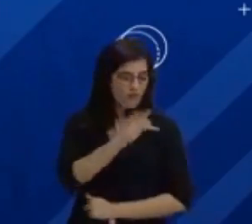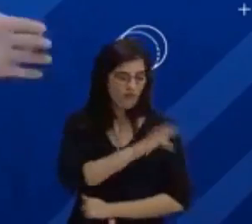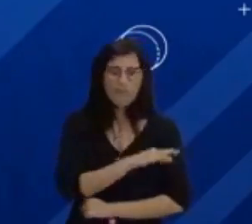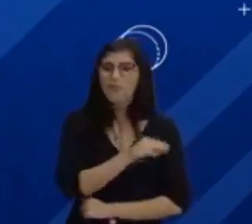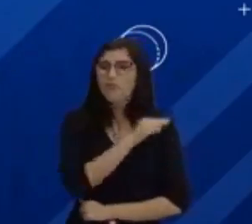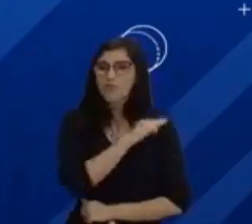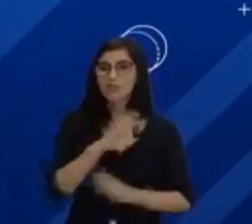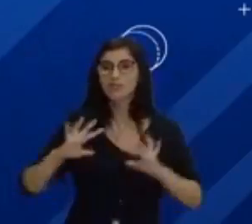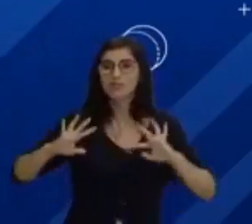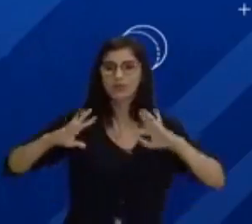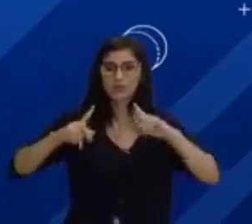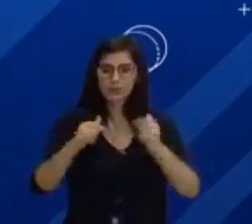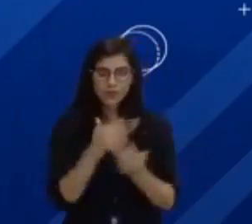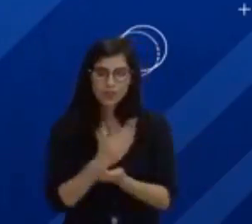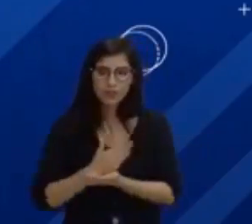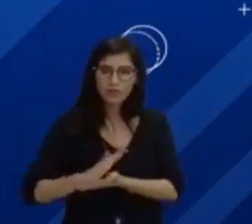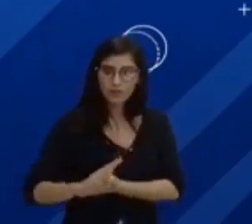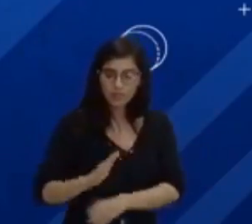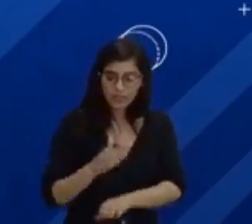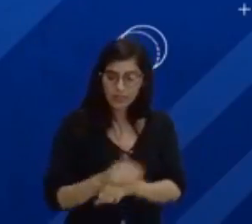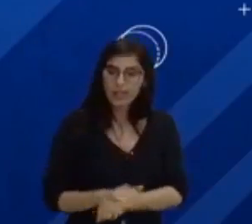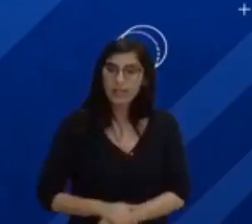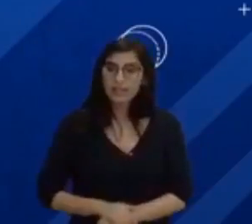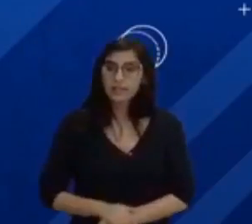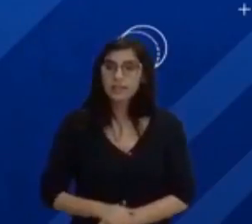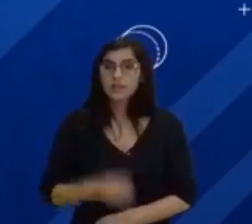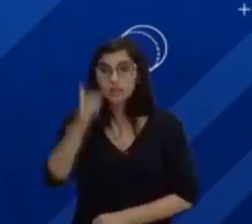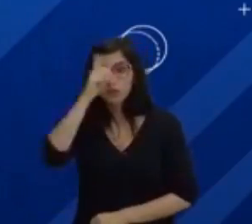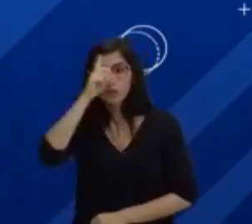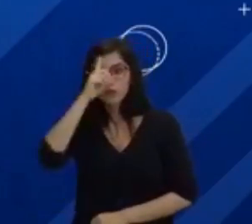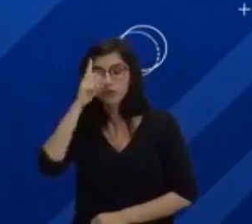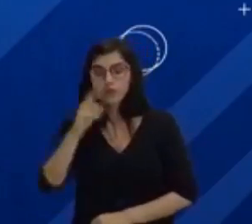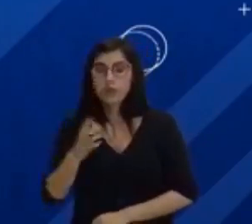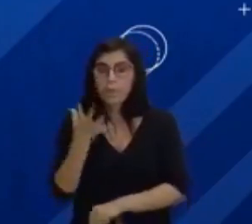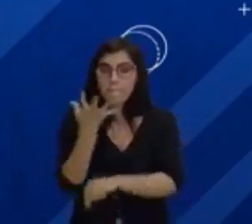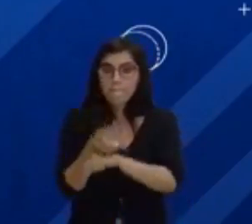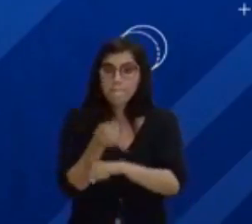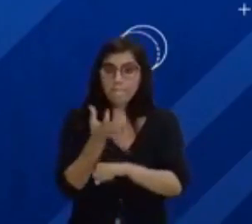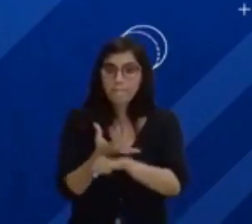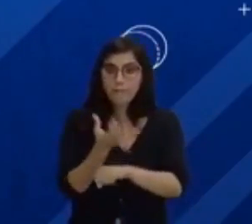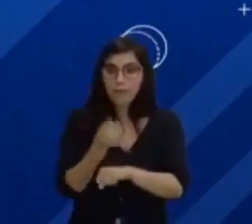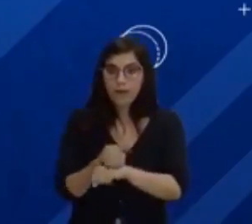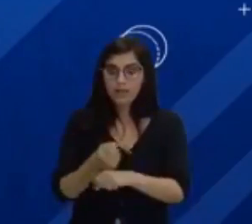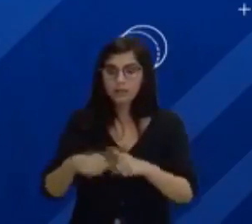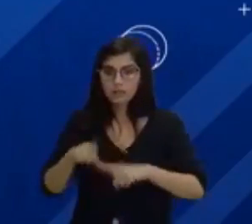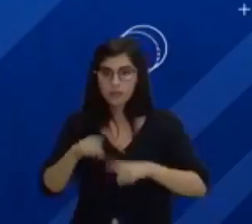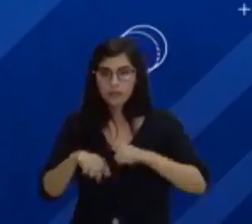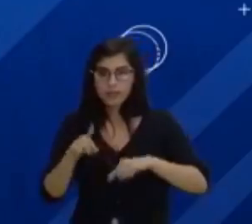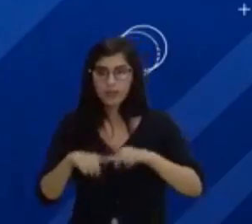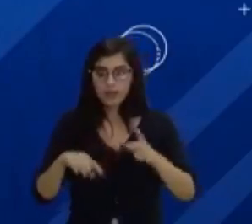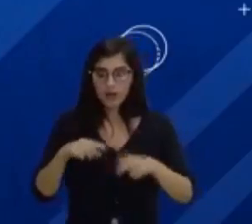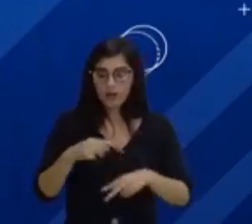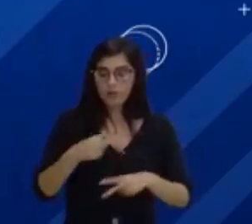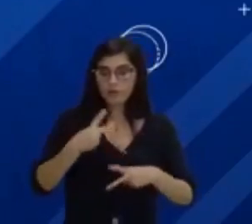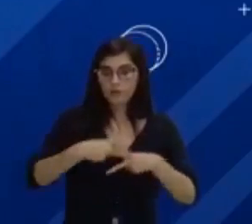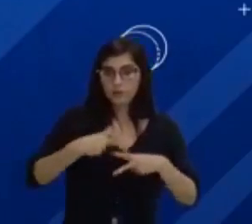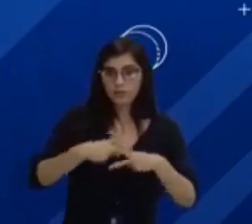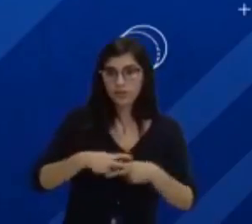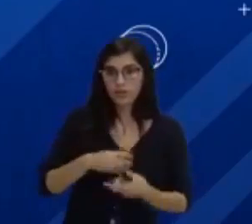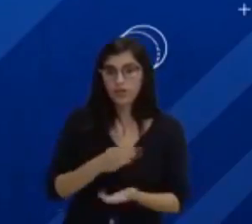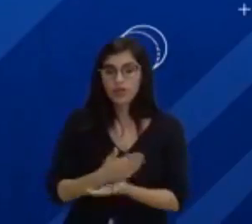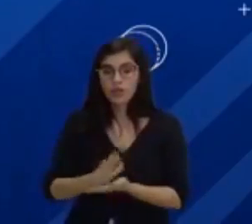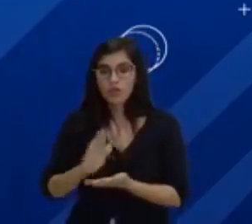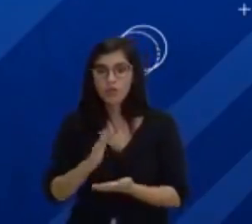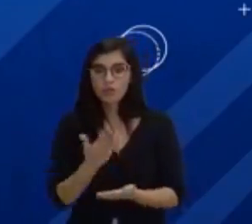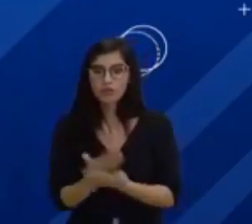continuidade, ritmo aos seus estudos. Então, baixe o material no site da Seduc e continua esse